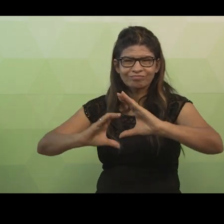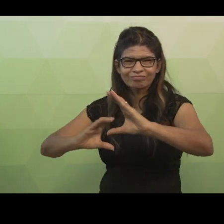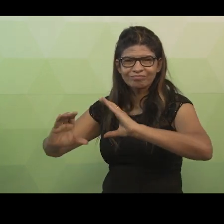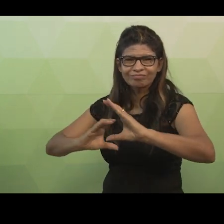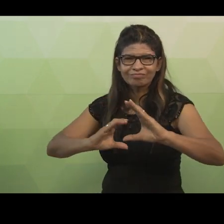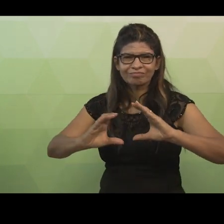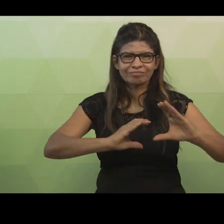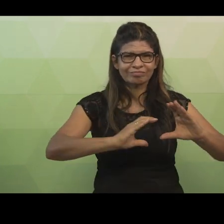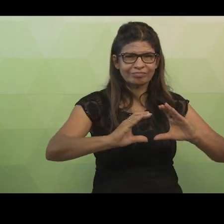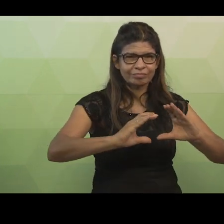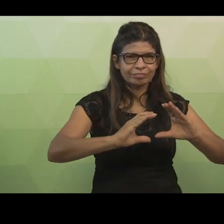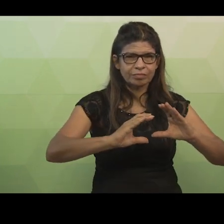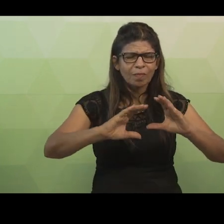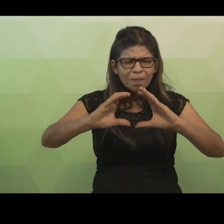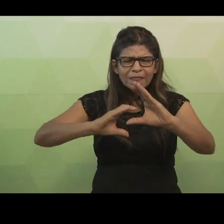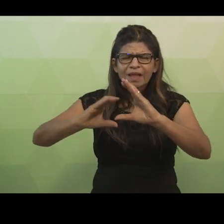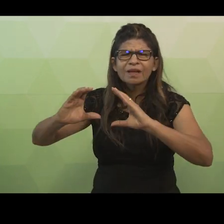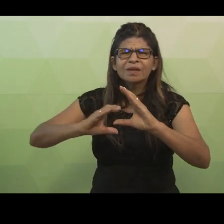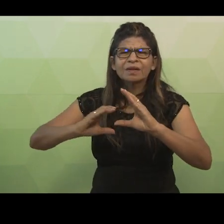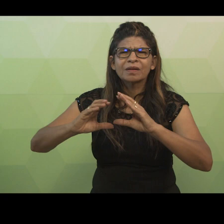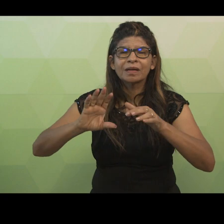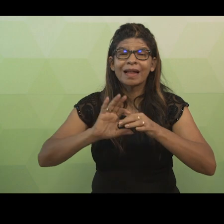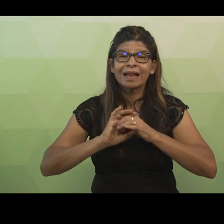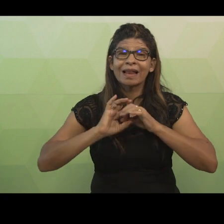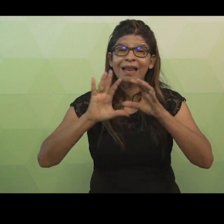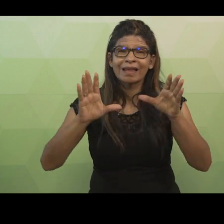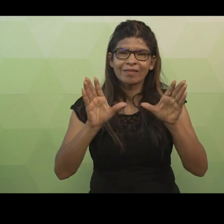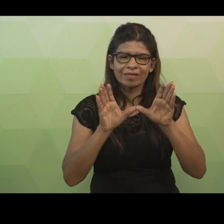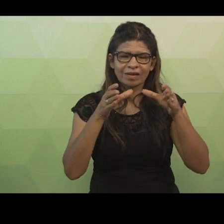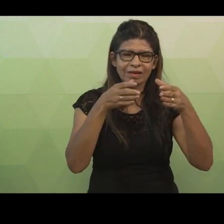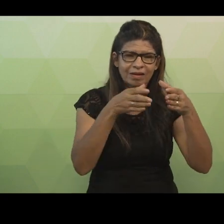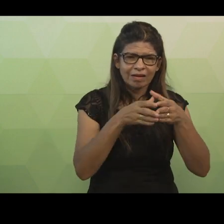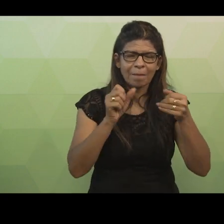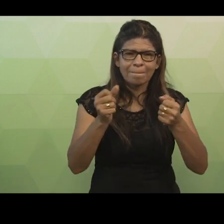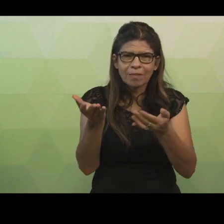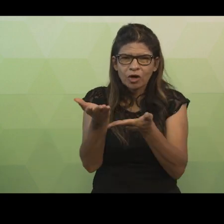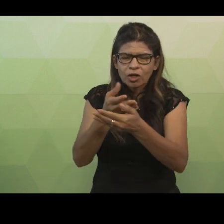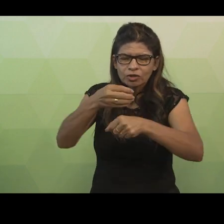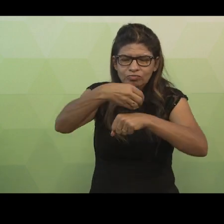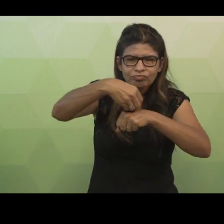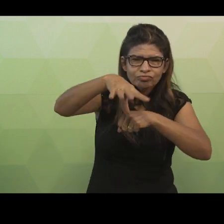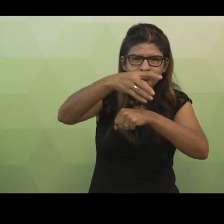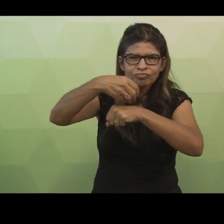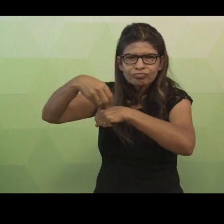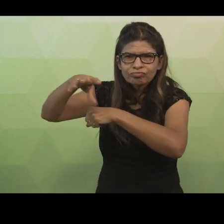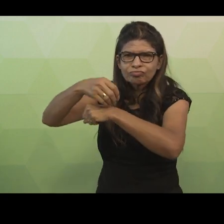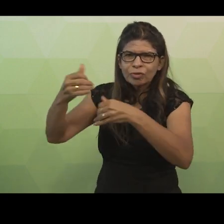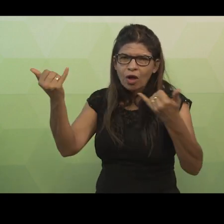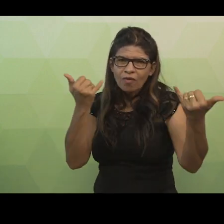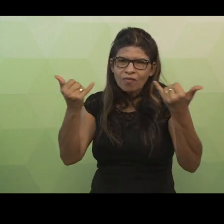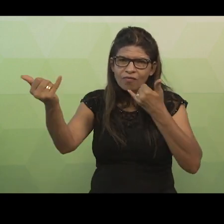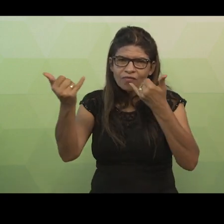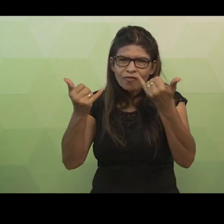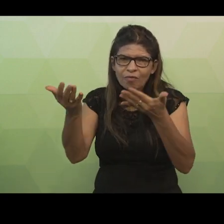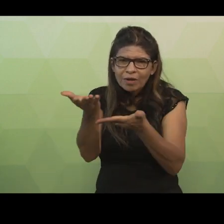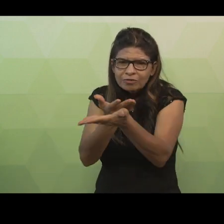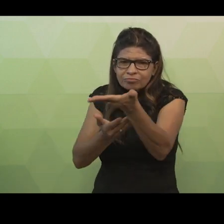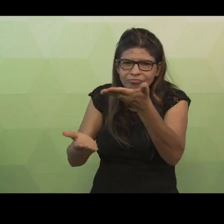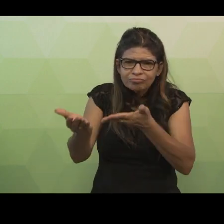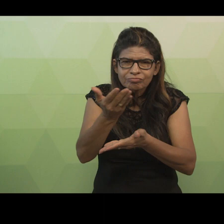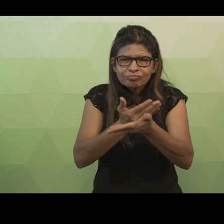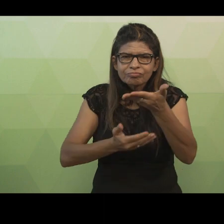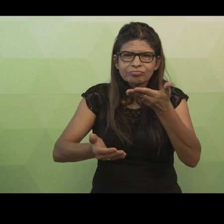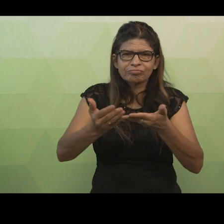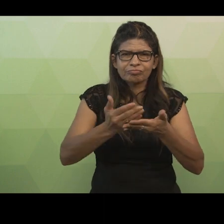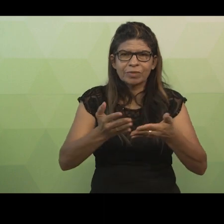Essa comunicação permite que as classes compartilhem informações colaborando umas com as outras. Vamos estudar,